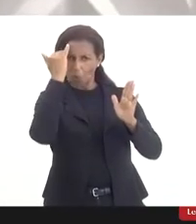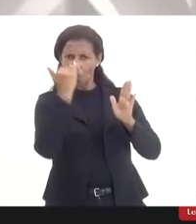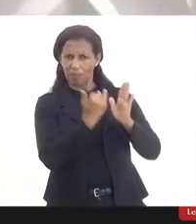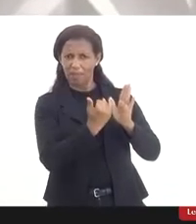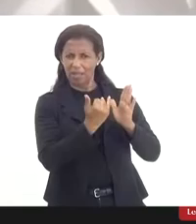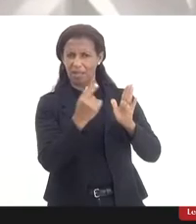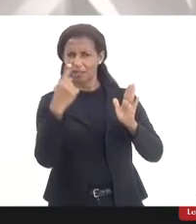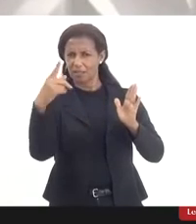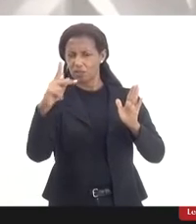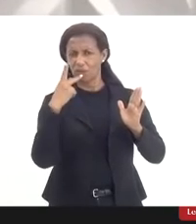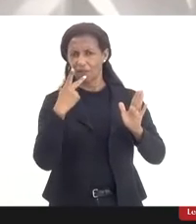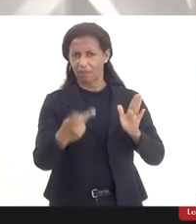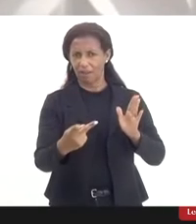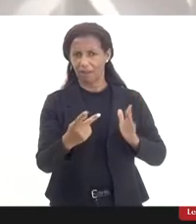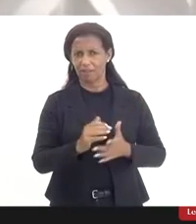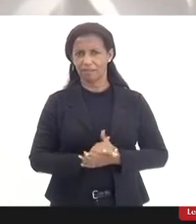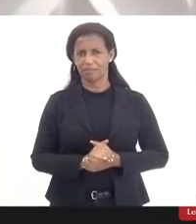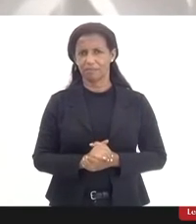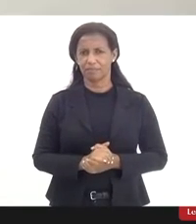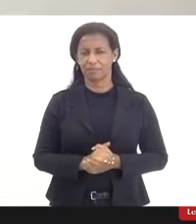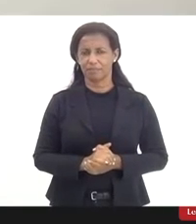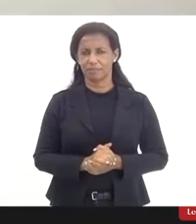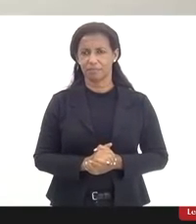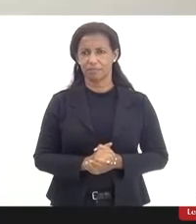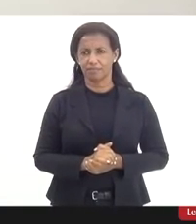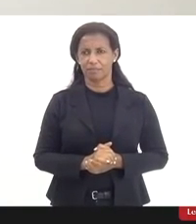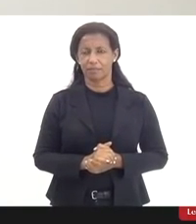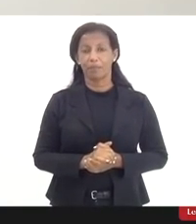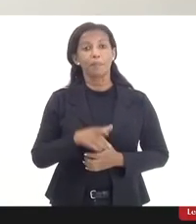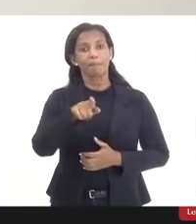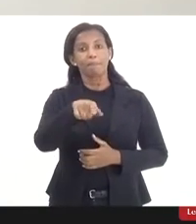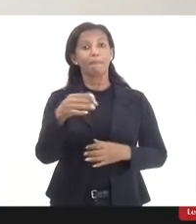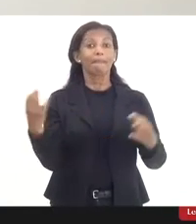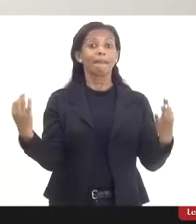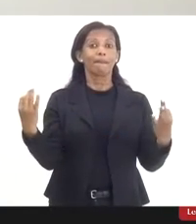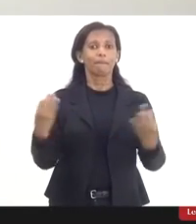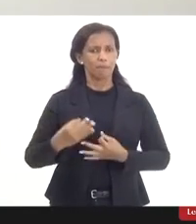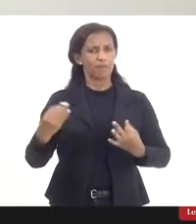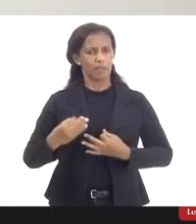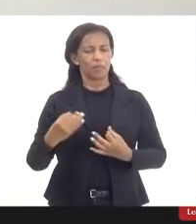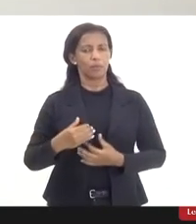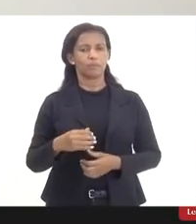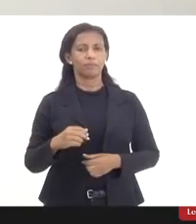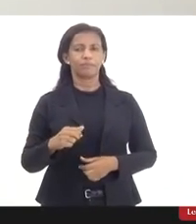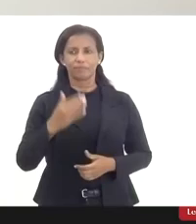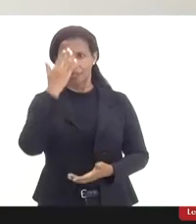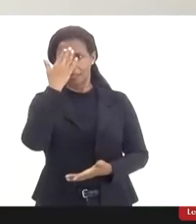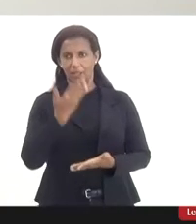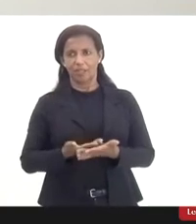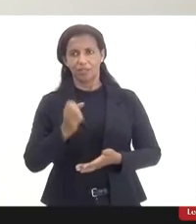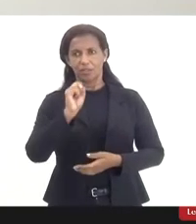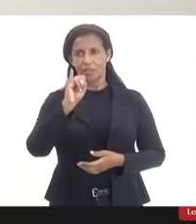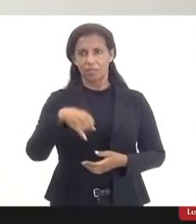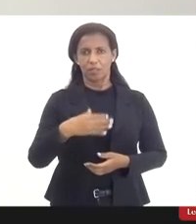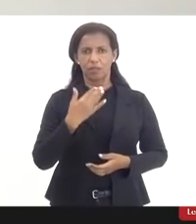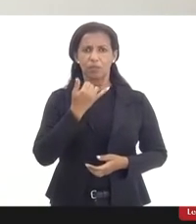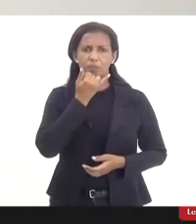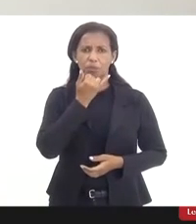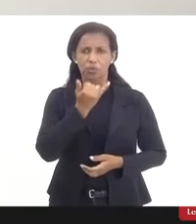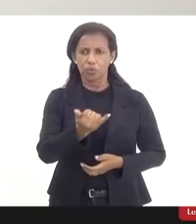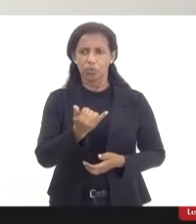a sua ponderação? Perfeito, eu acredito que ela atenda sim. Eu só vou pedir desculpa, deputada, porque